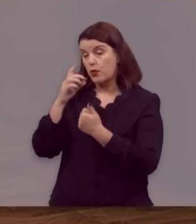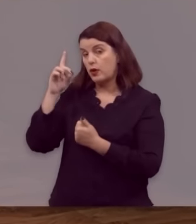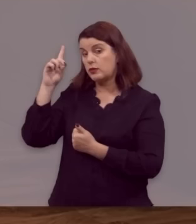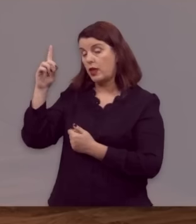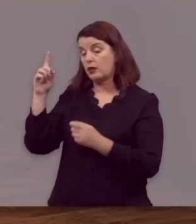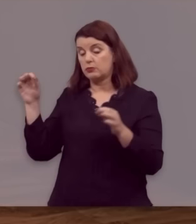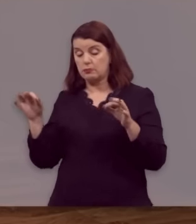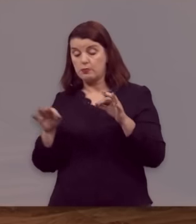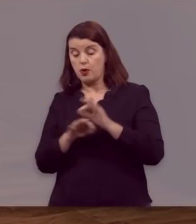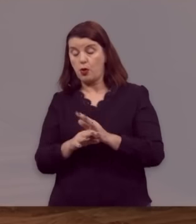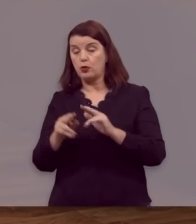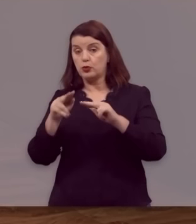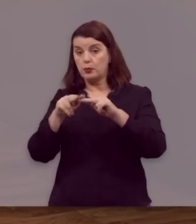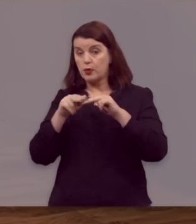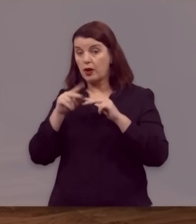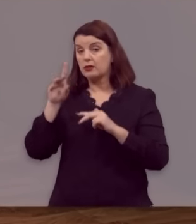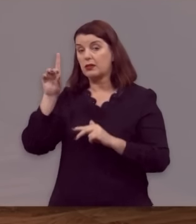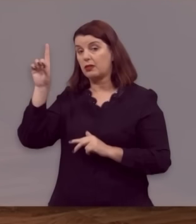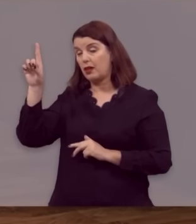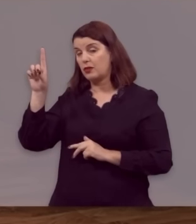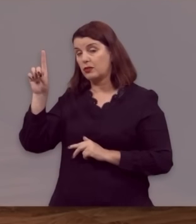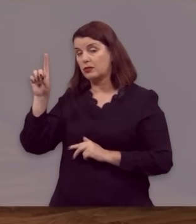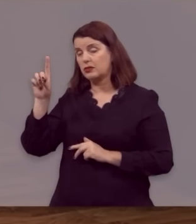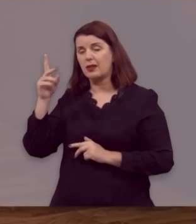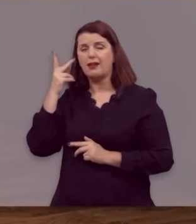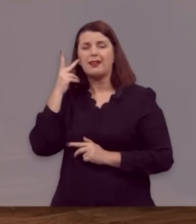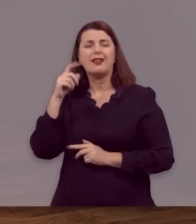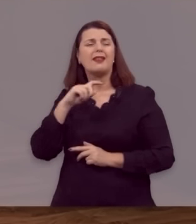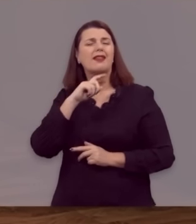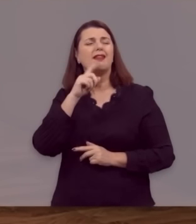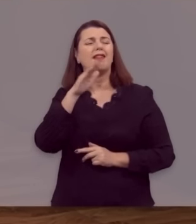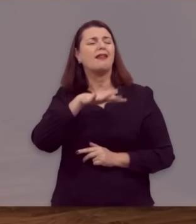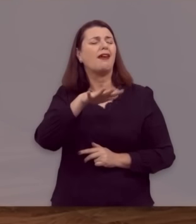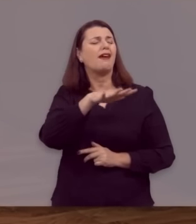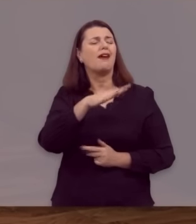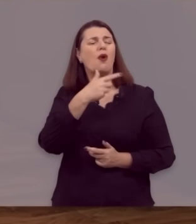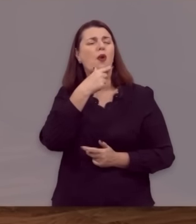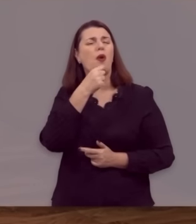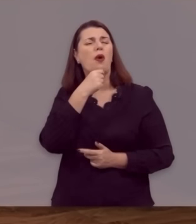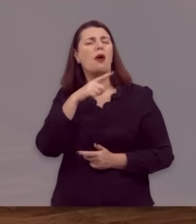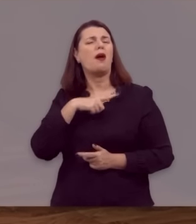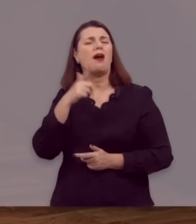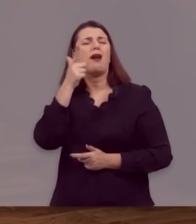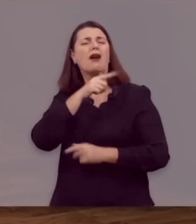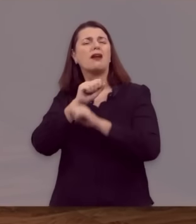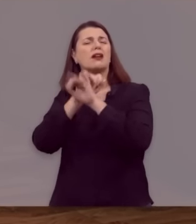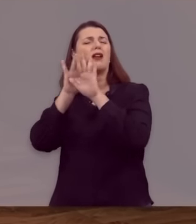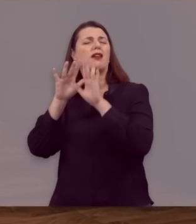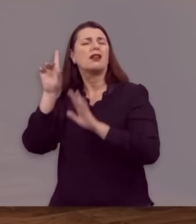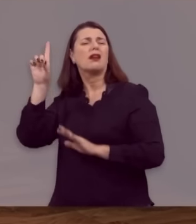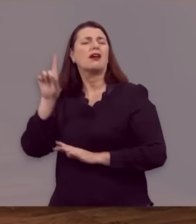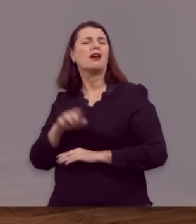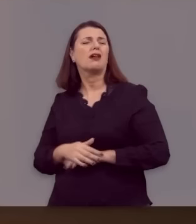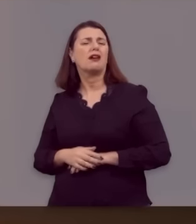e é consumada por Deus, não cabe qualquer glória para o homem na salvação.